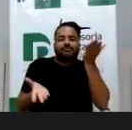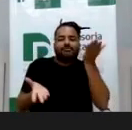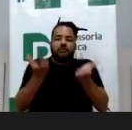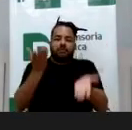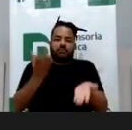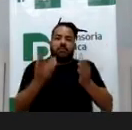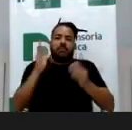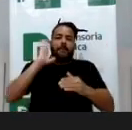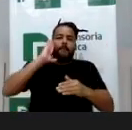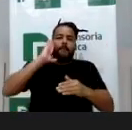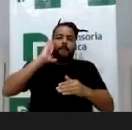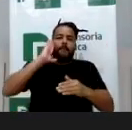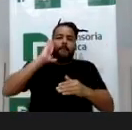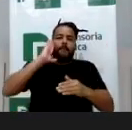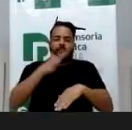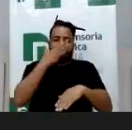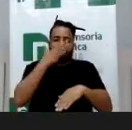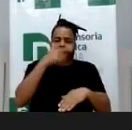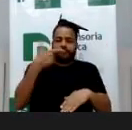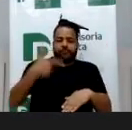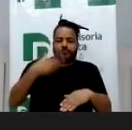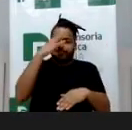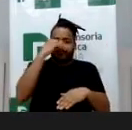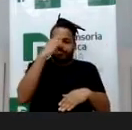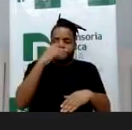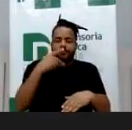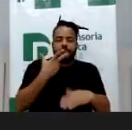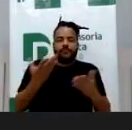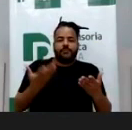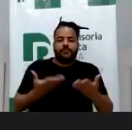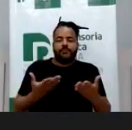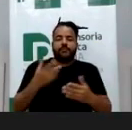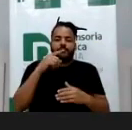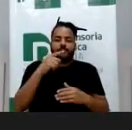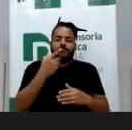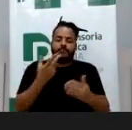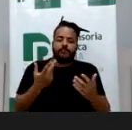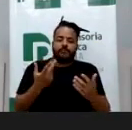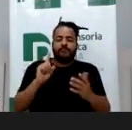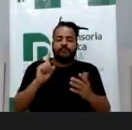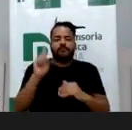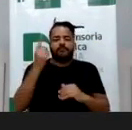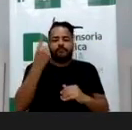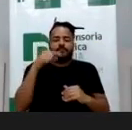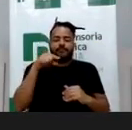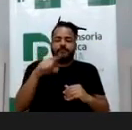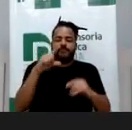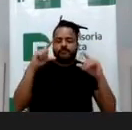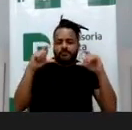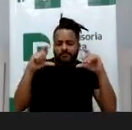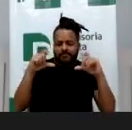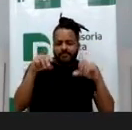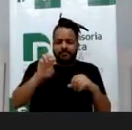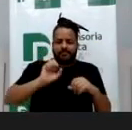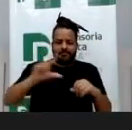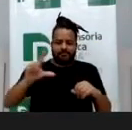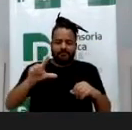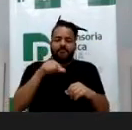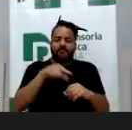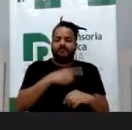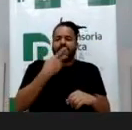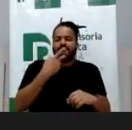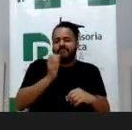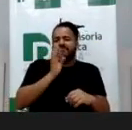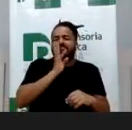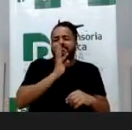exposições. Já a segunda foto é o caso de uma blogueira, né, essa primeira, principalmente chamada Mel, que ficou conhecida porque